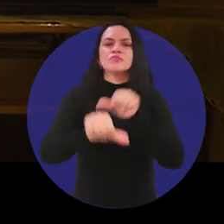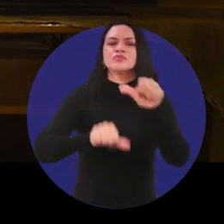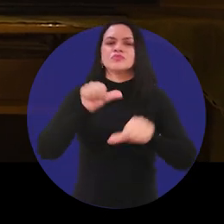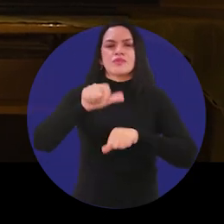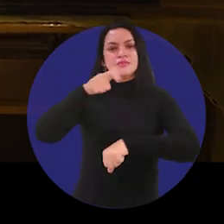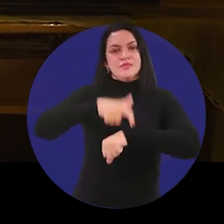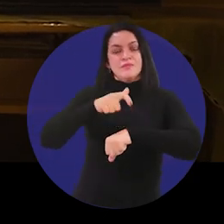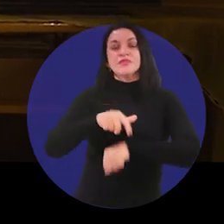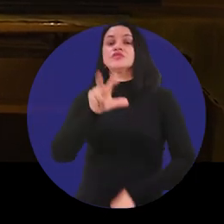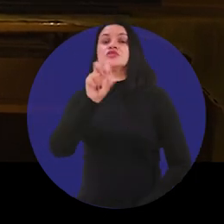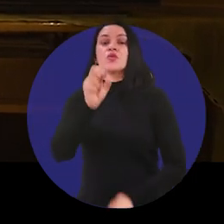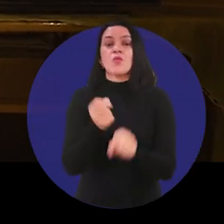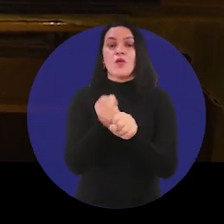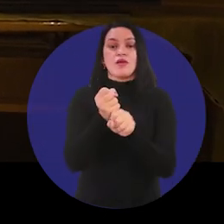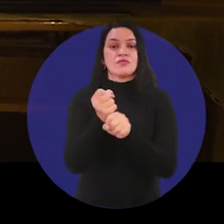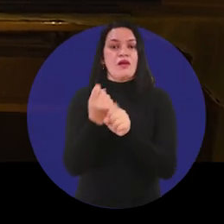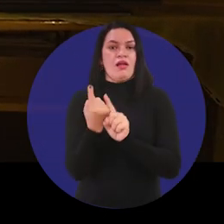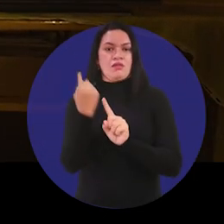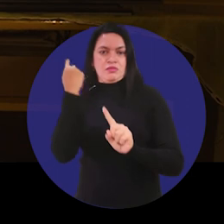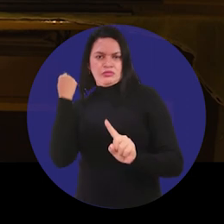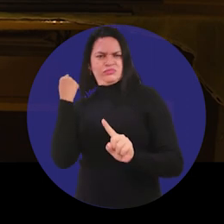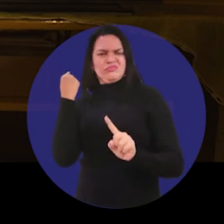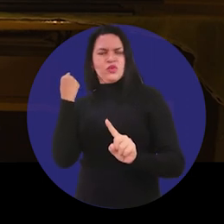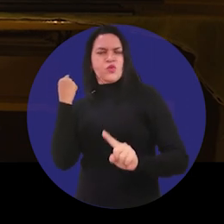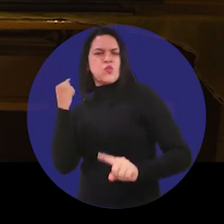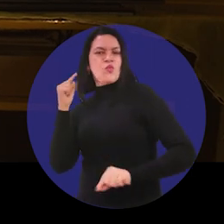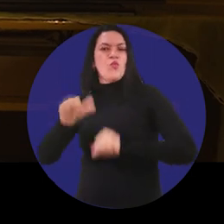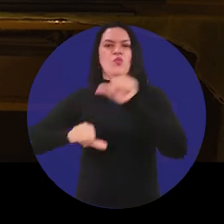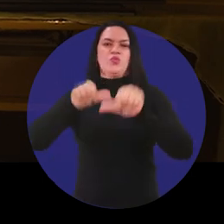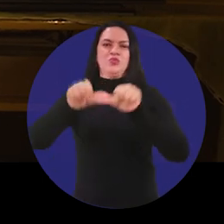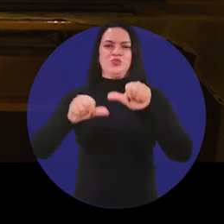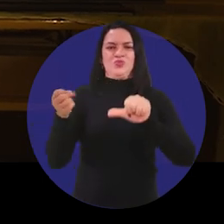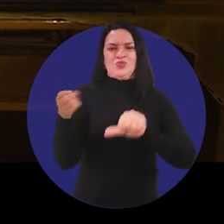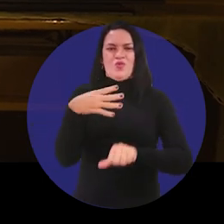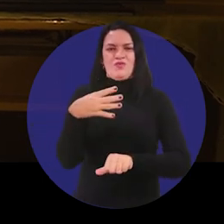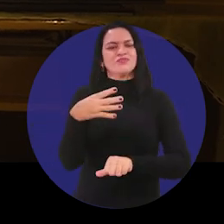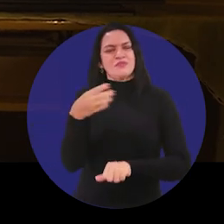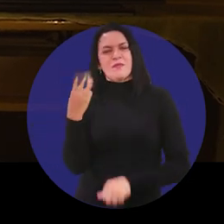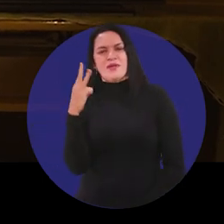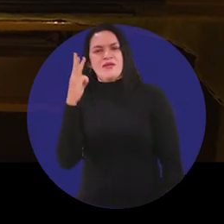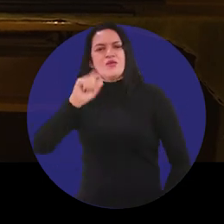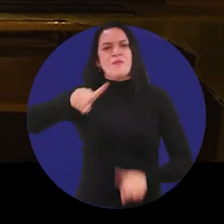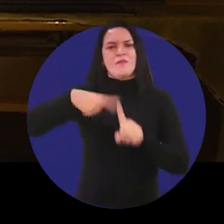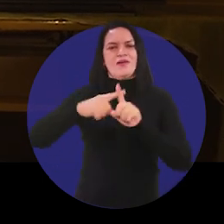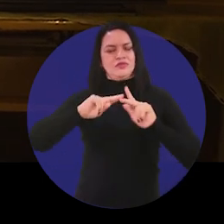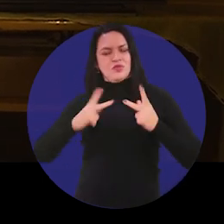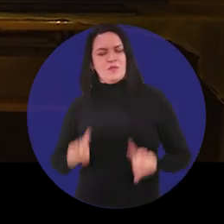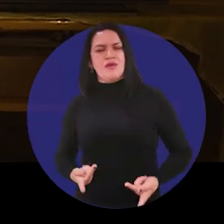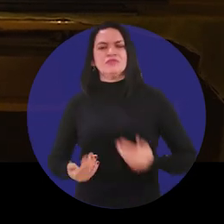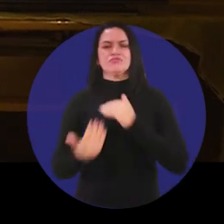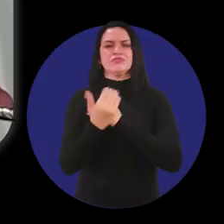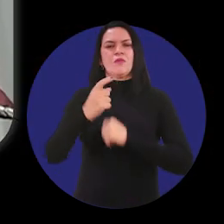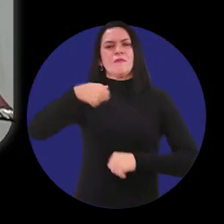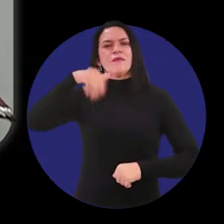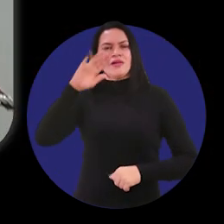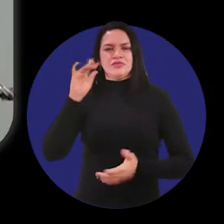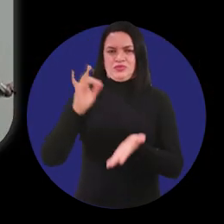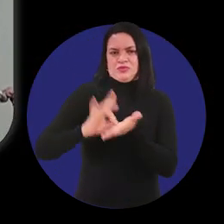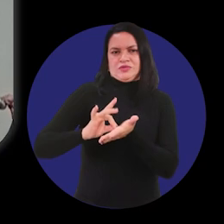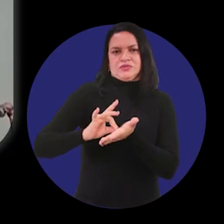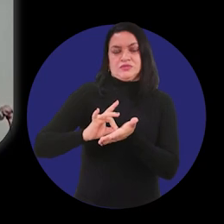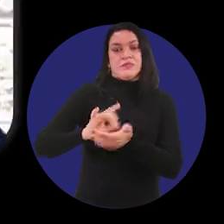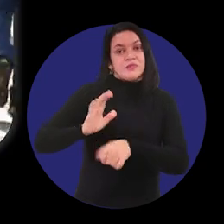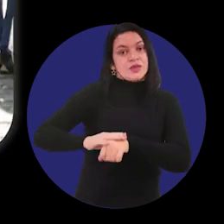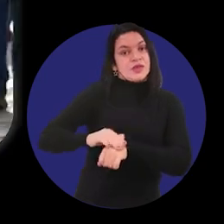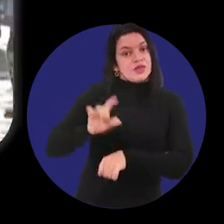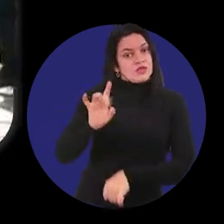página de 50 anos e construir um novo Maranhão, mais humano, mais honesto. E passou a